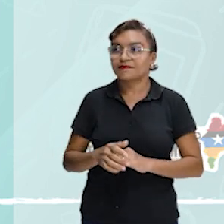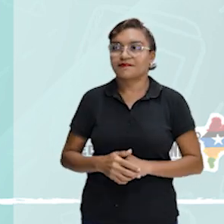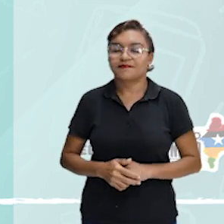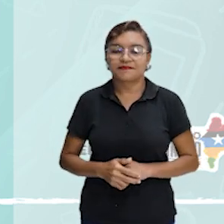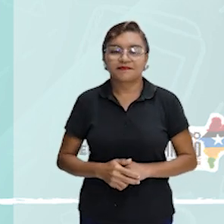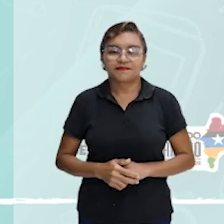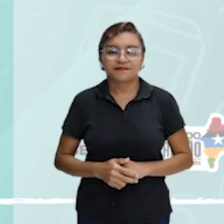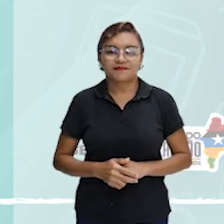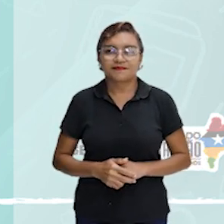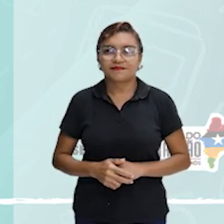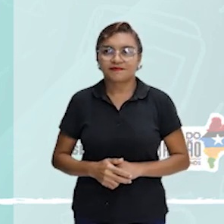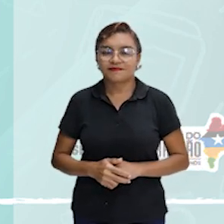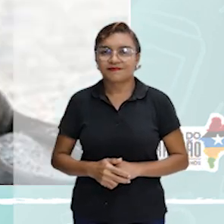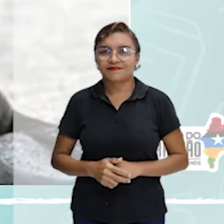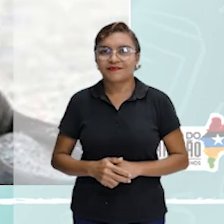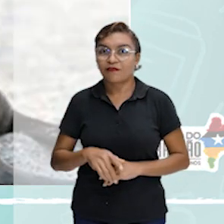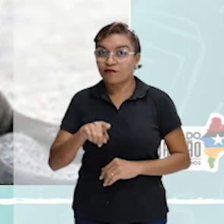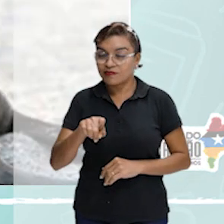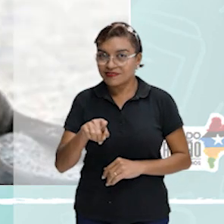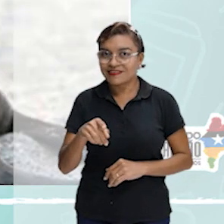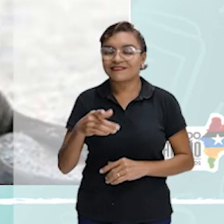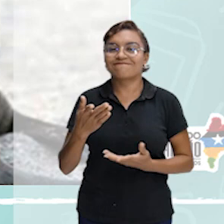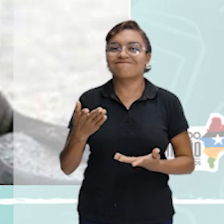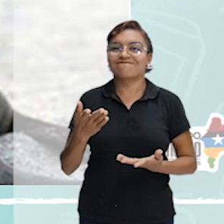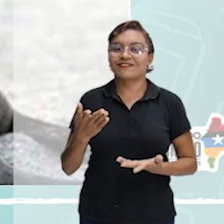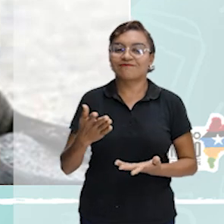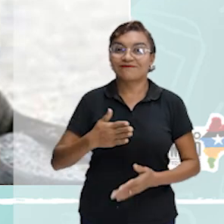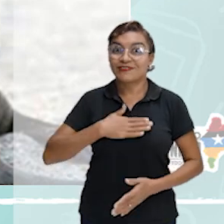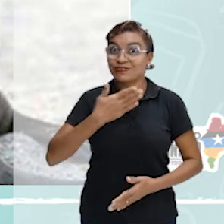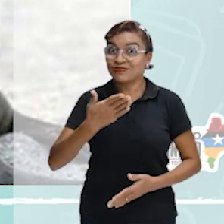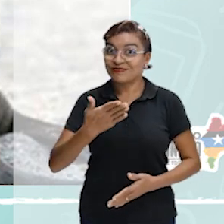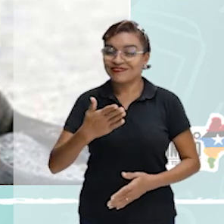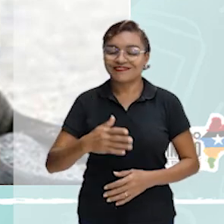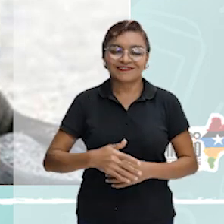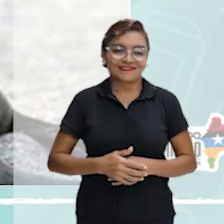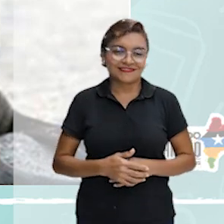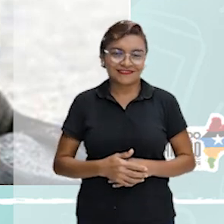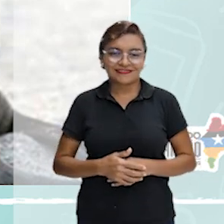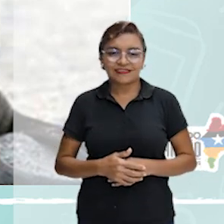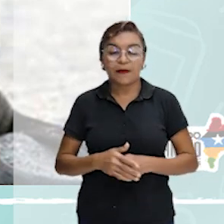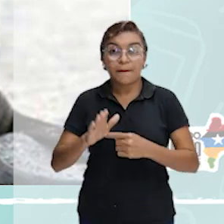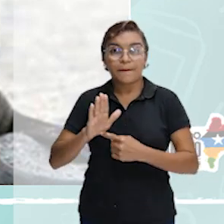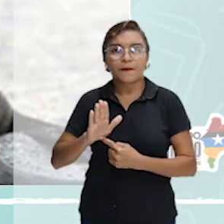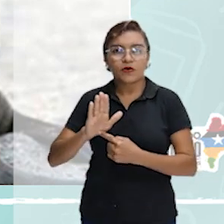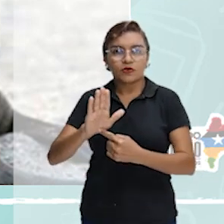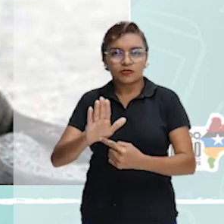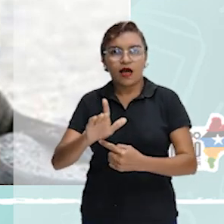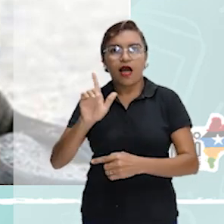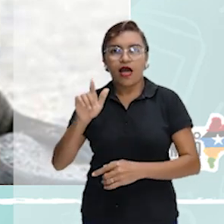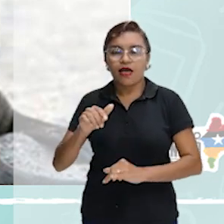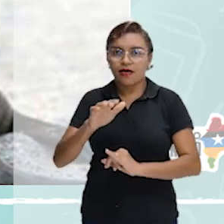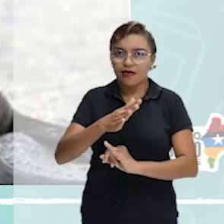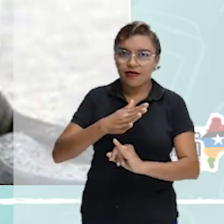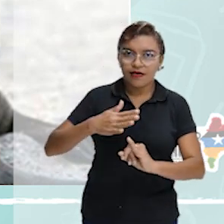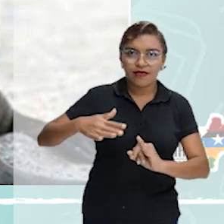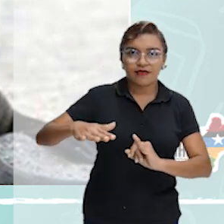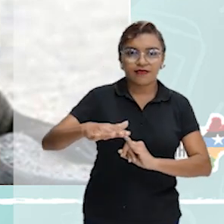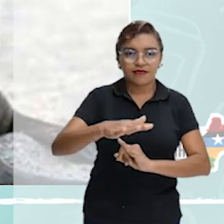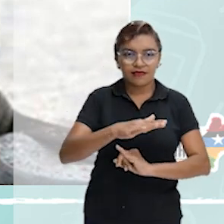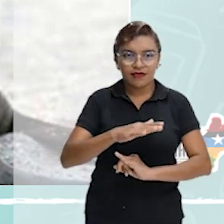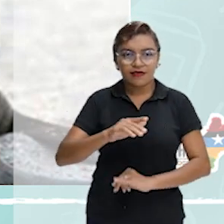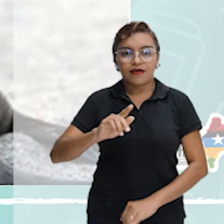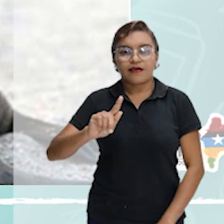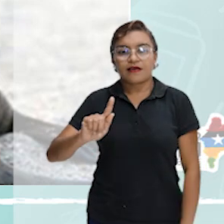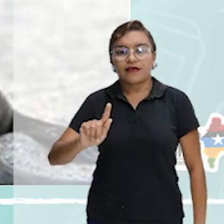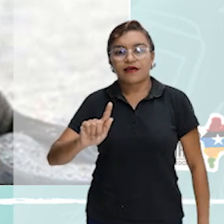Vocês vão ficar surpresos, tá? Então, olha só o que eu trouxe para vocês. Isso aqui é a ilha de Galápagos, tá? Ou